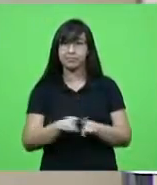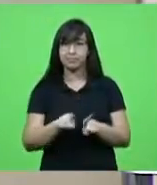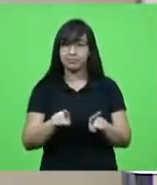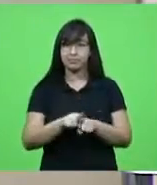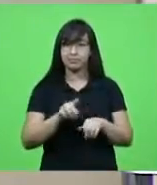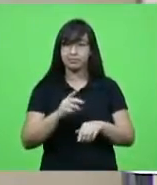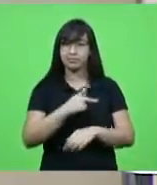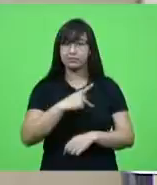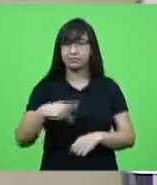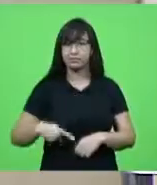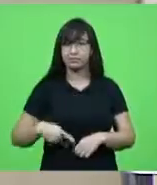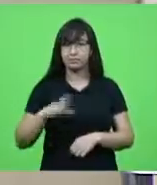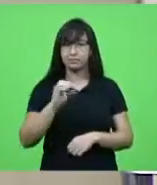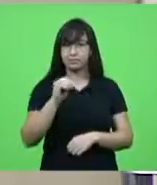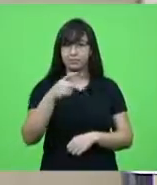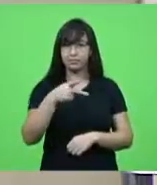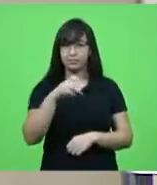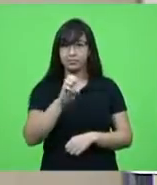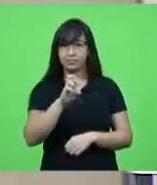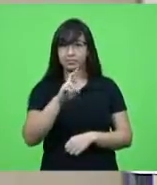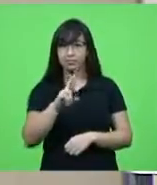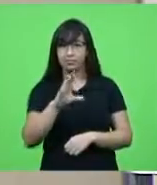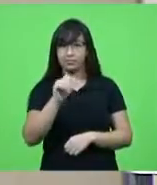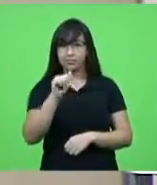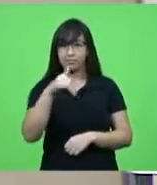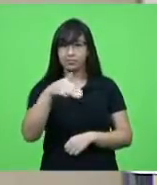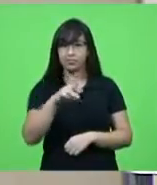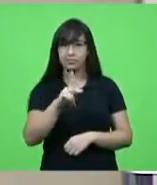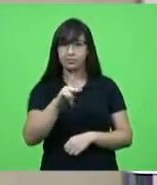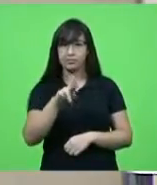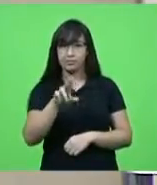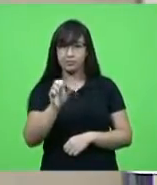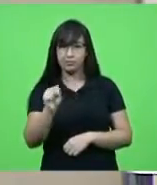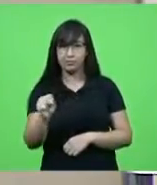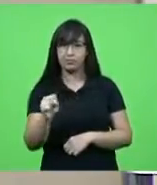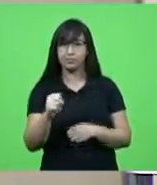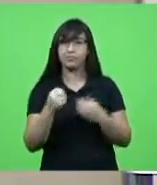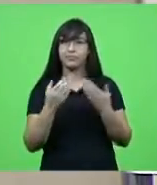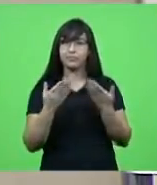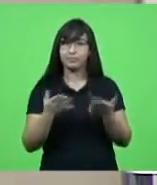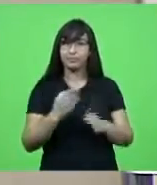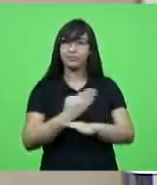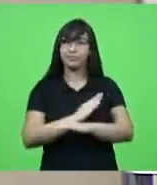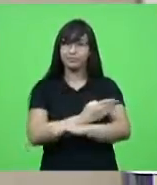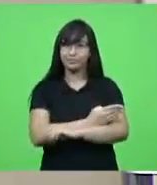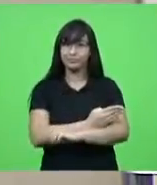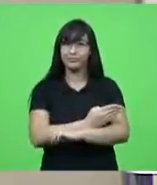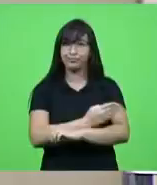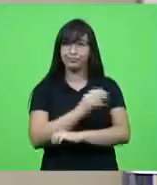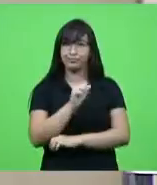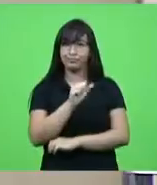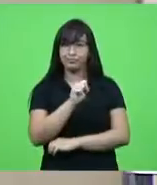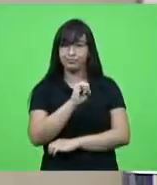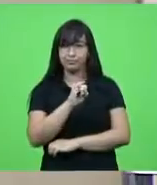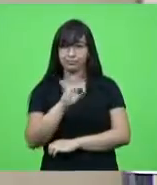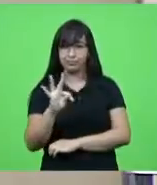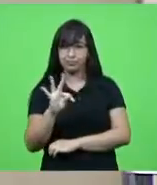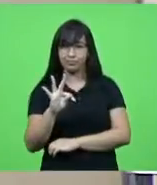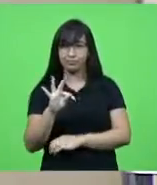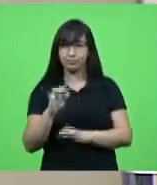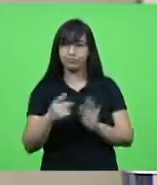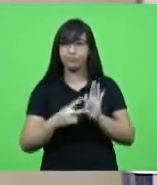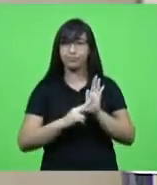Campus e foi membro dos conselhos fiscais da Associação Comercial e Industrial de Tubarão, a CIT, e do Sindicato dos